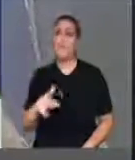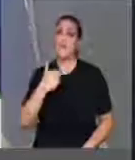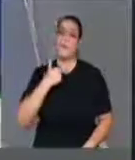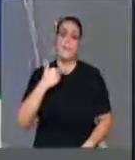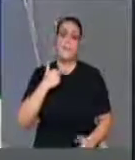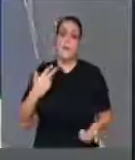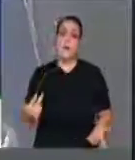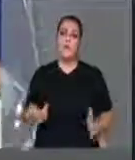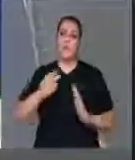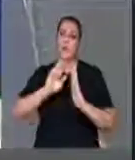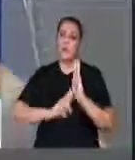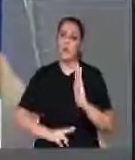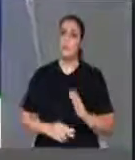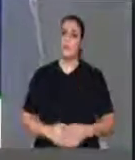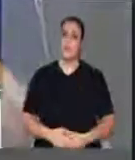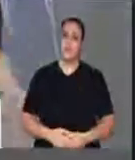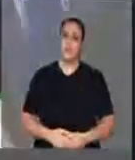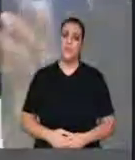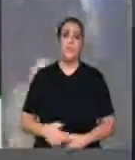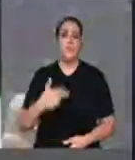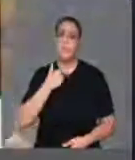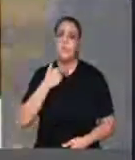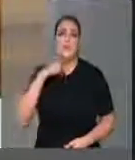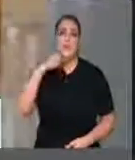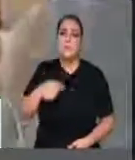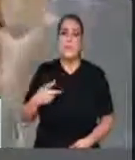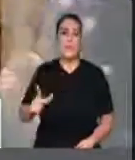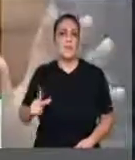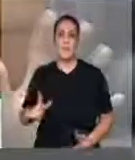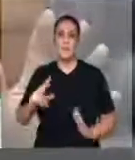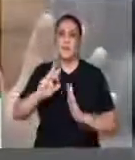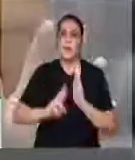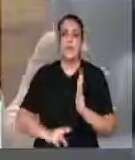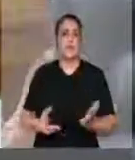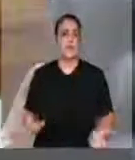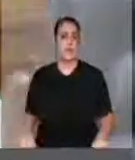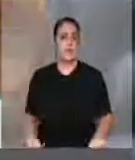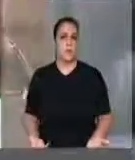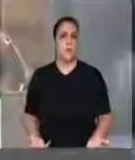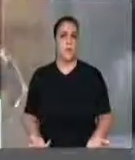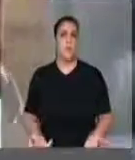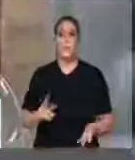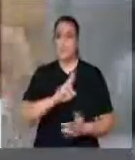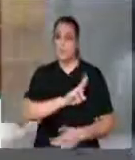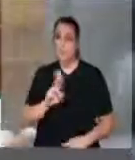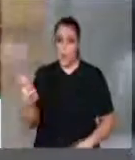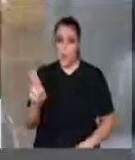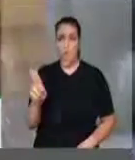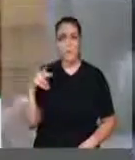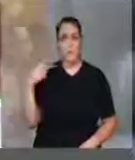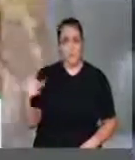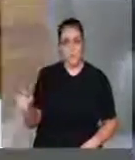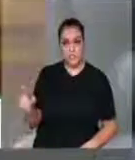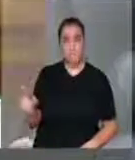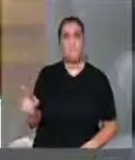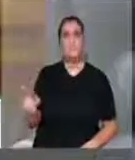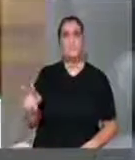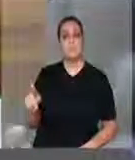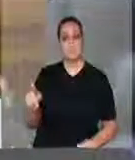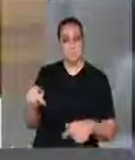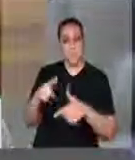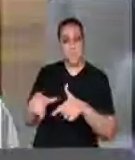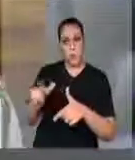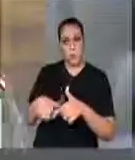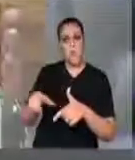matéria de seu interesse pessoal particular direto empresarial. Tem um nome claro disso, conflito de interesses.